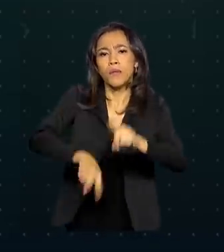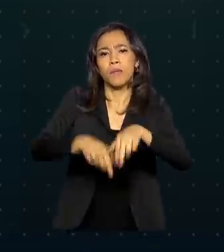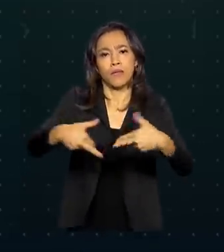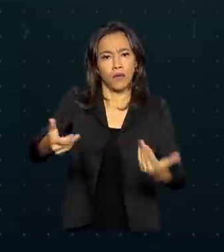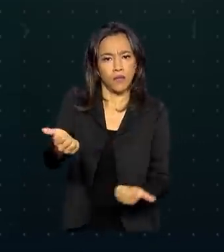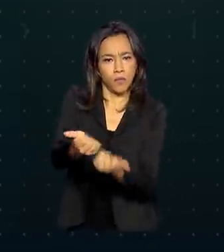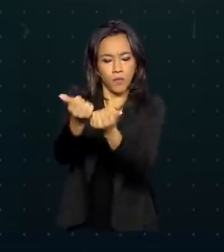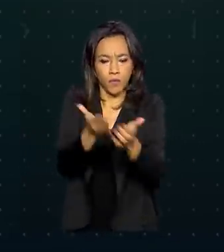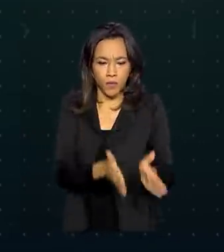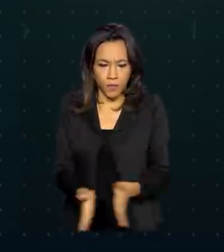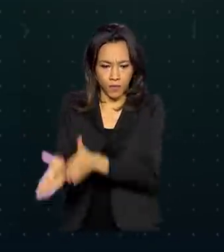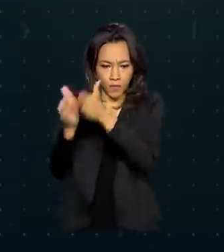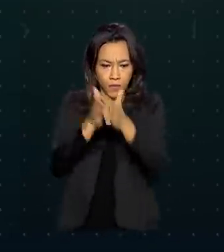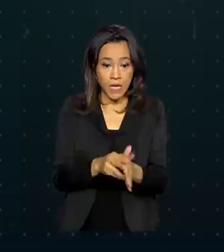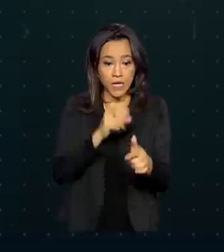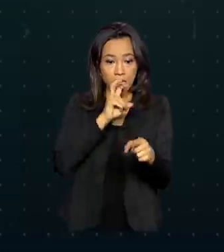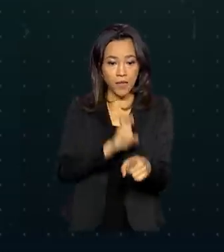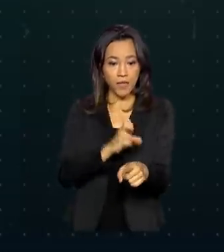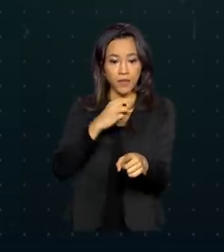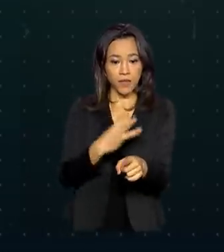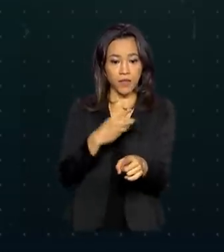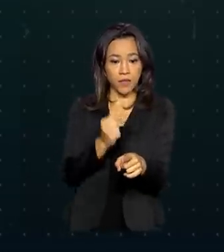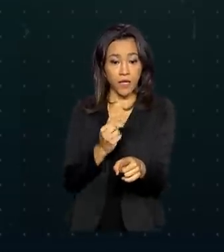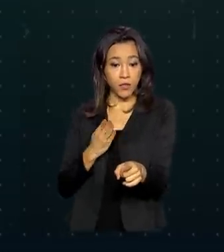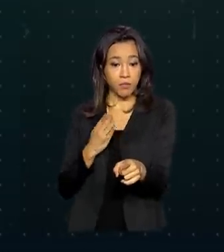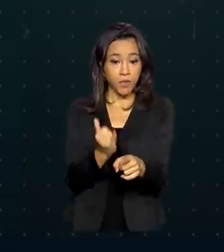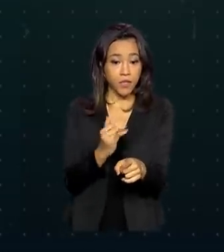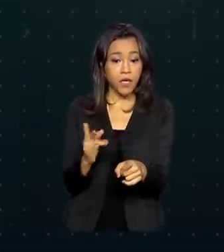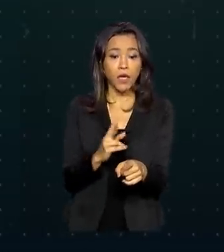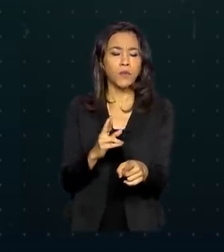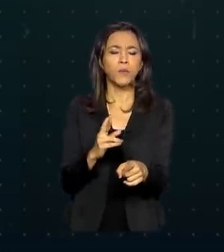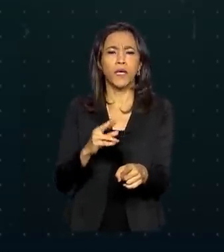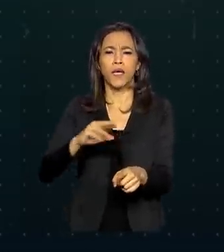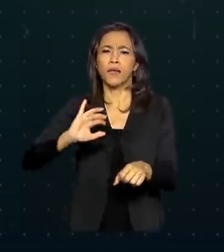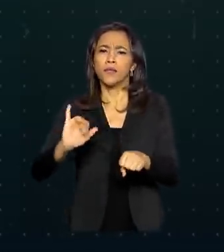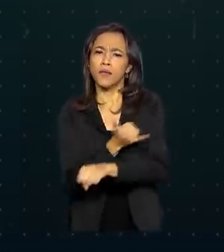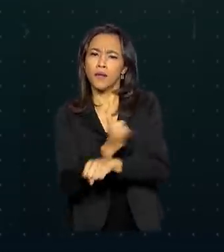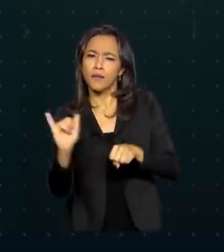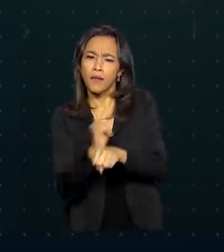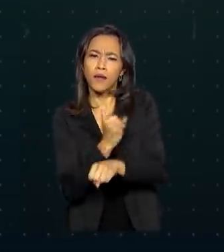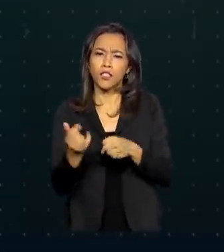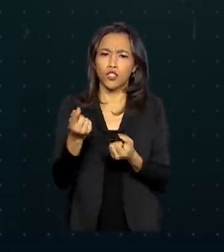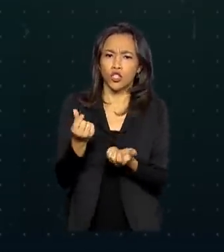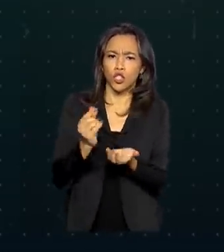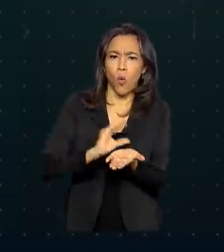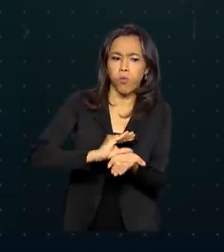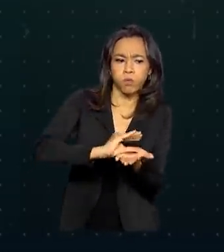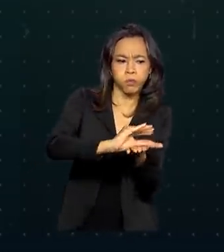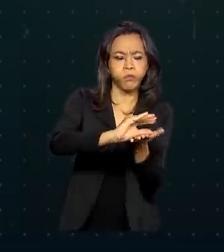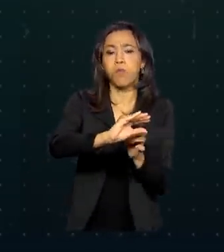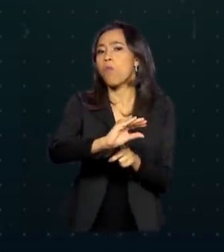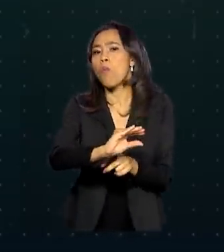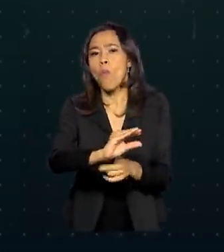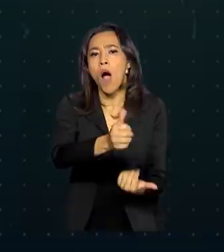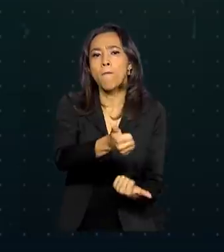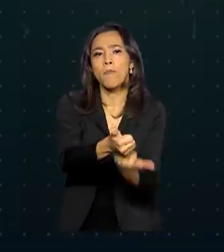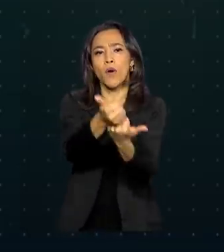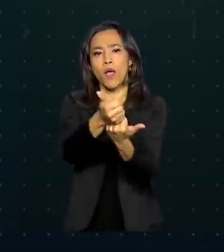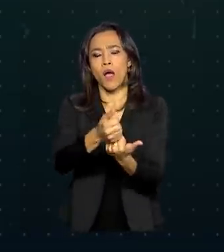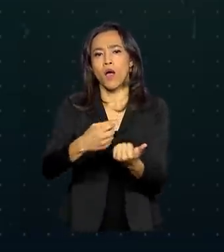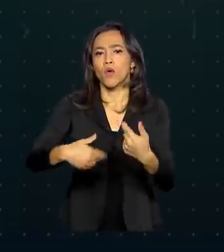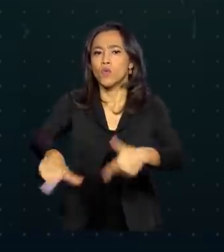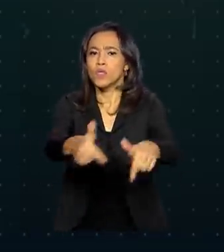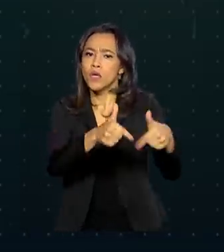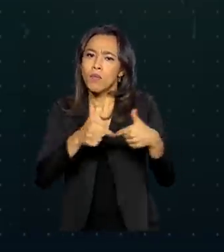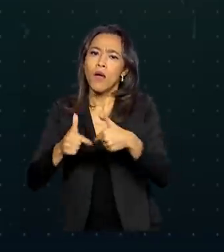R$ 537 bilhões em medidas de fluxo de caixa e apoio à manutenção do emprego